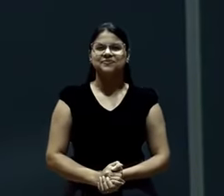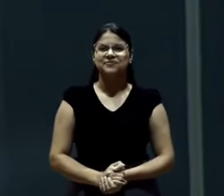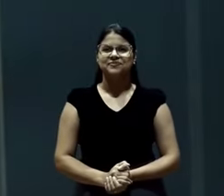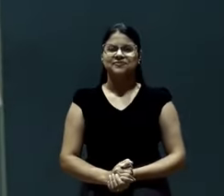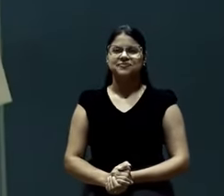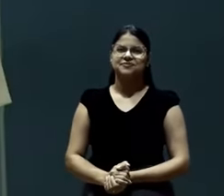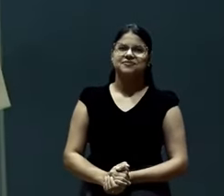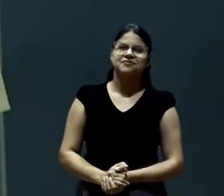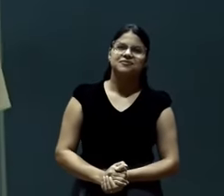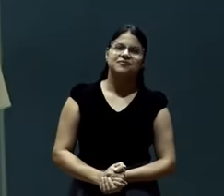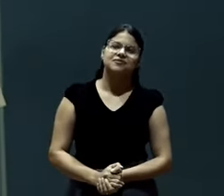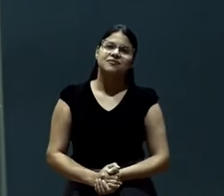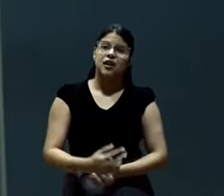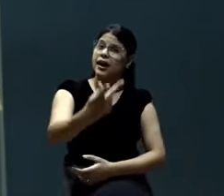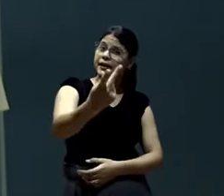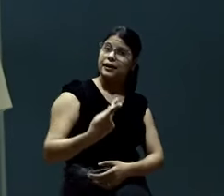Você é diferente de mim.